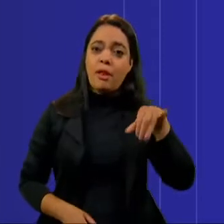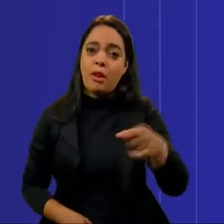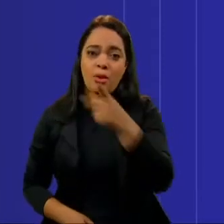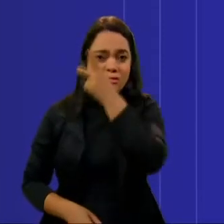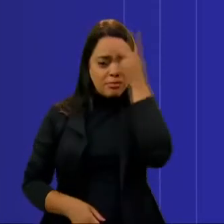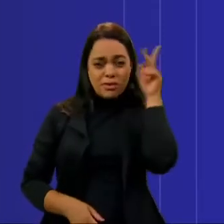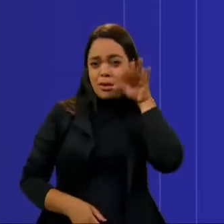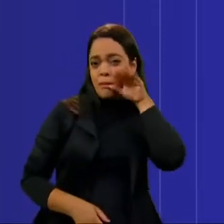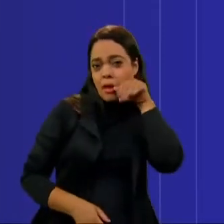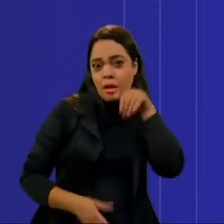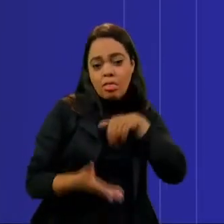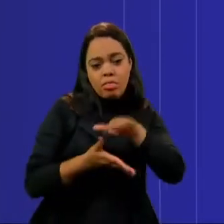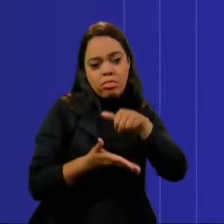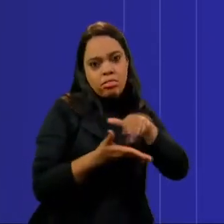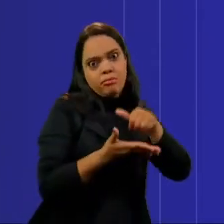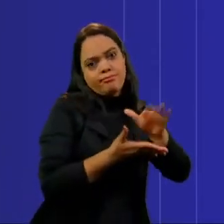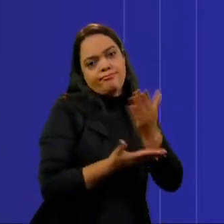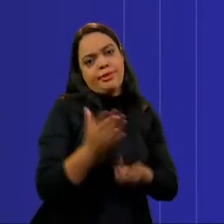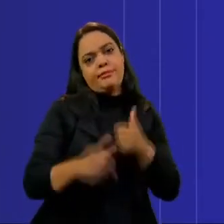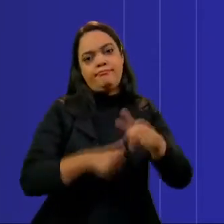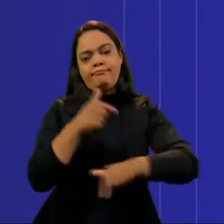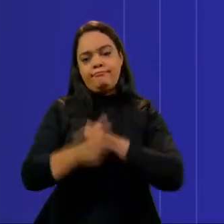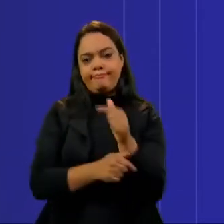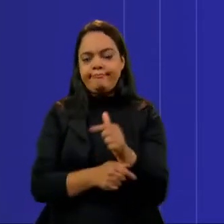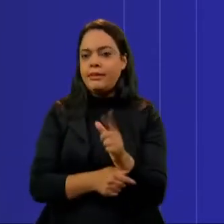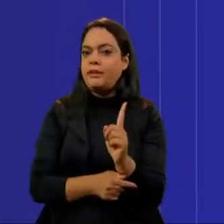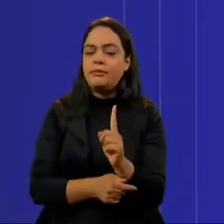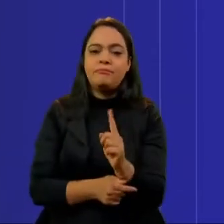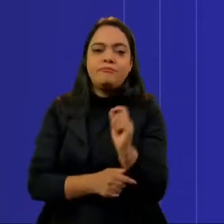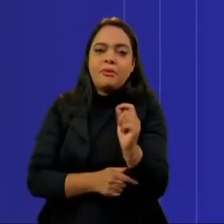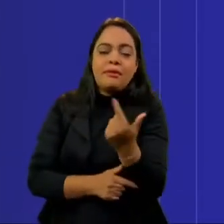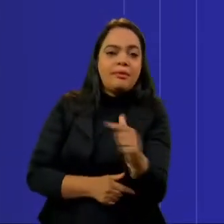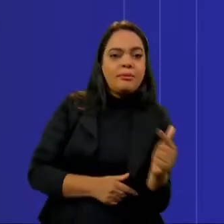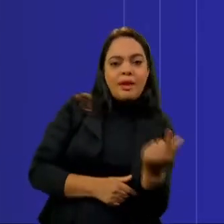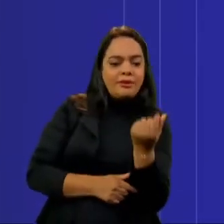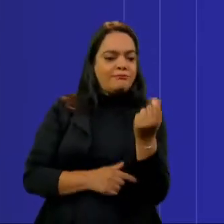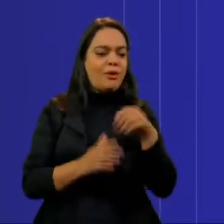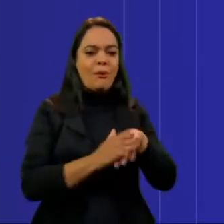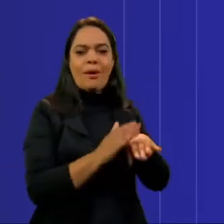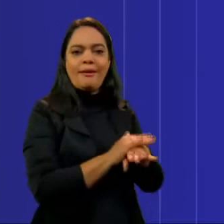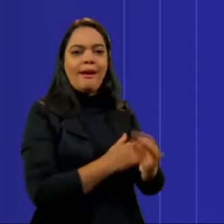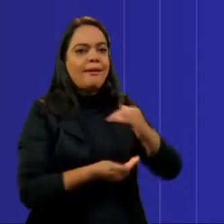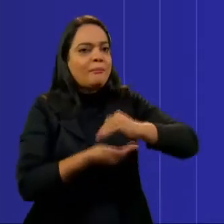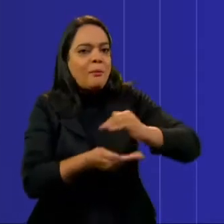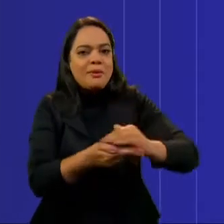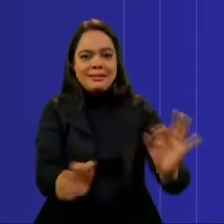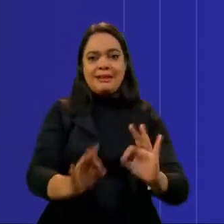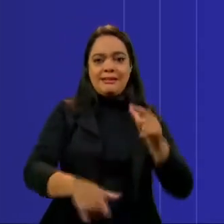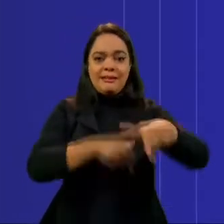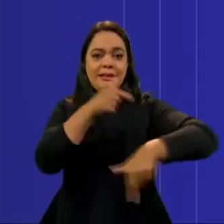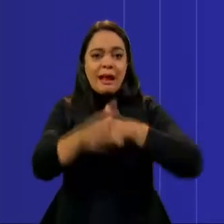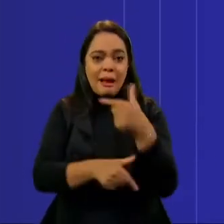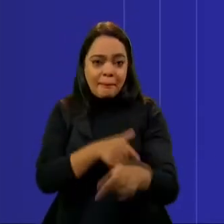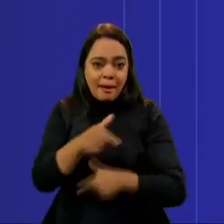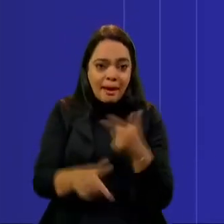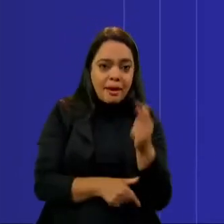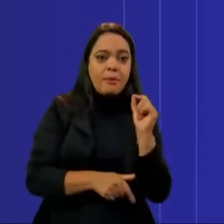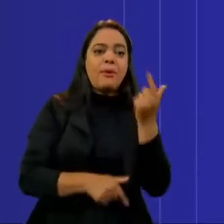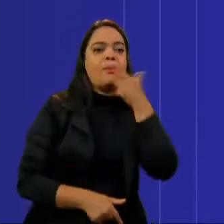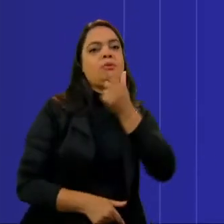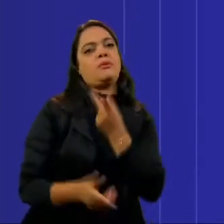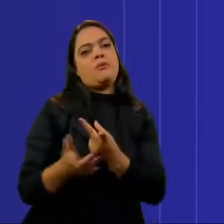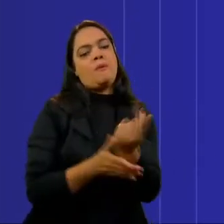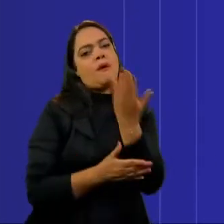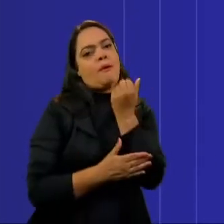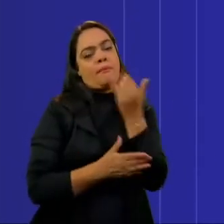emprego. Então, um segmento que não tem reservas, um segmento que não tem poupança, trabalha de dia para comer de noite, estão